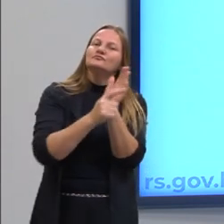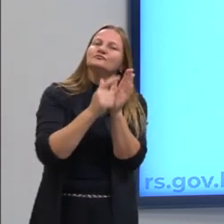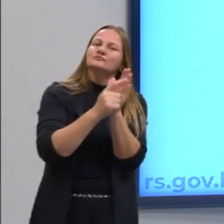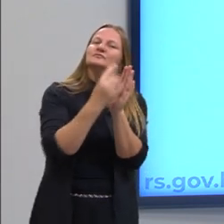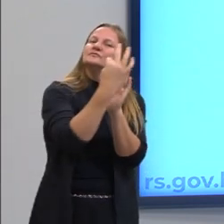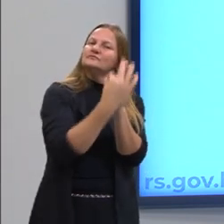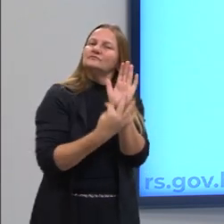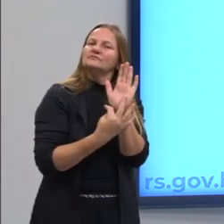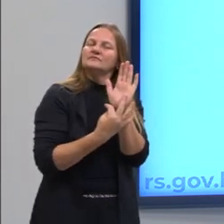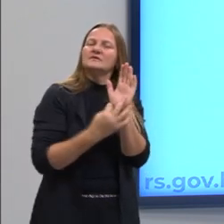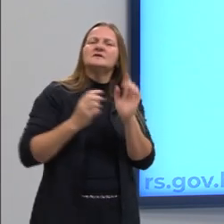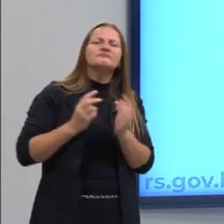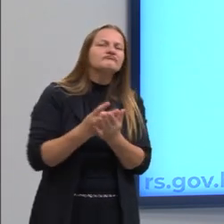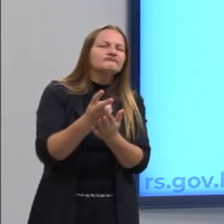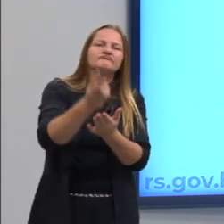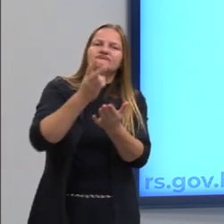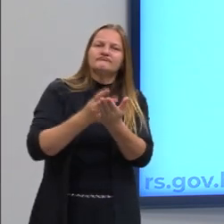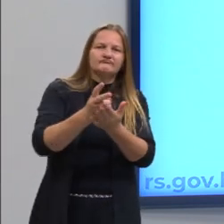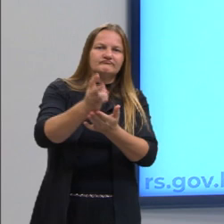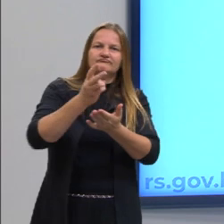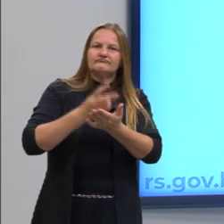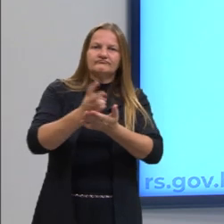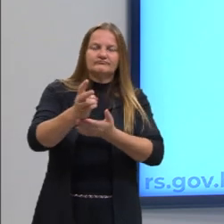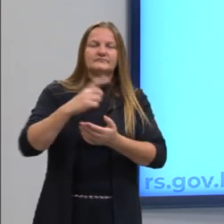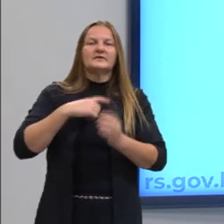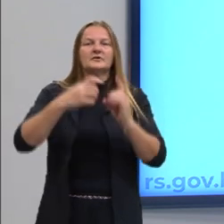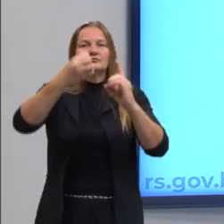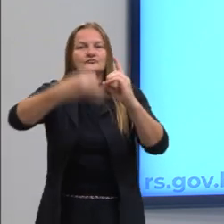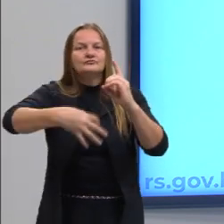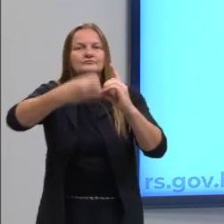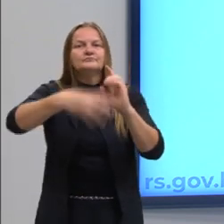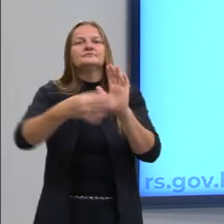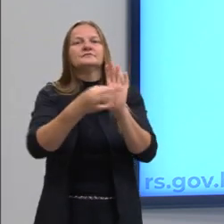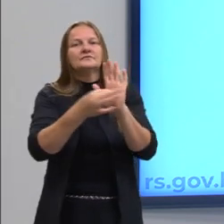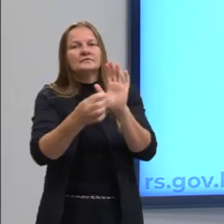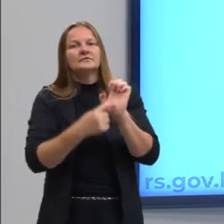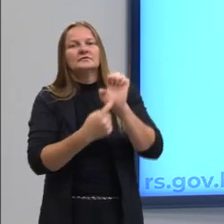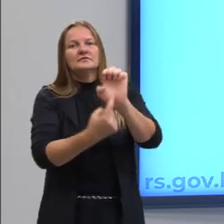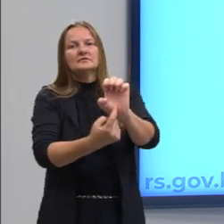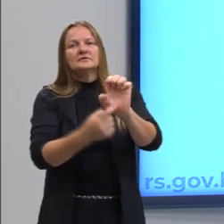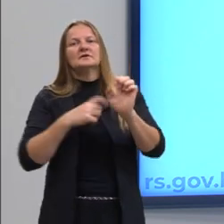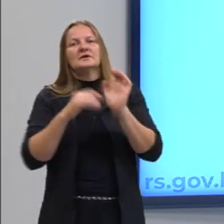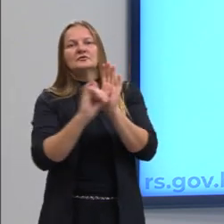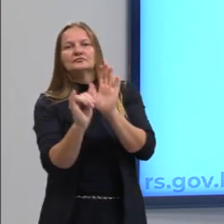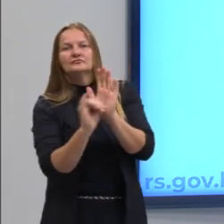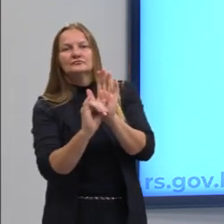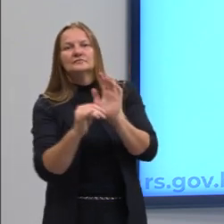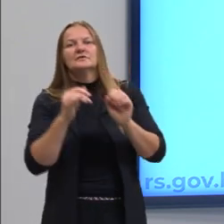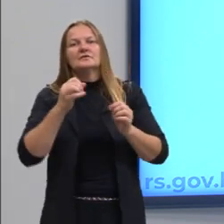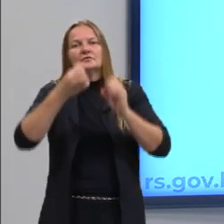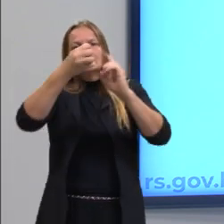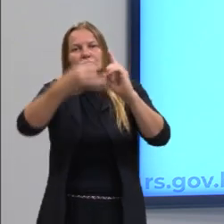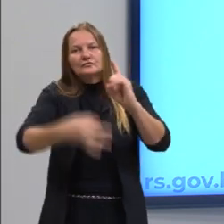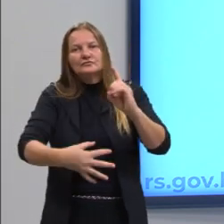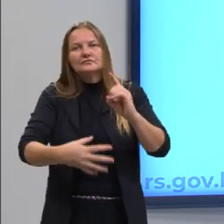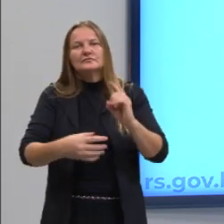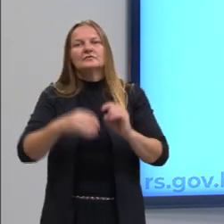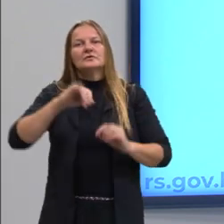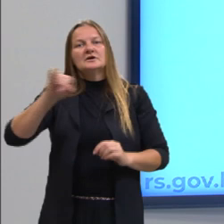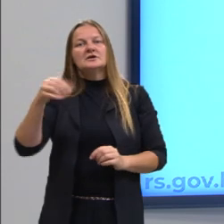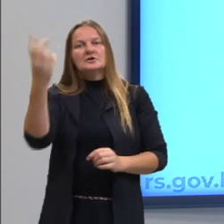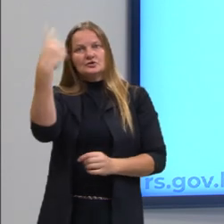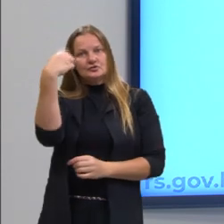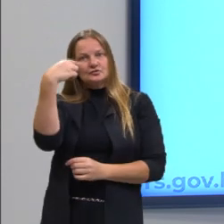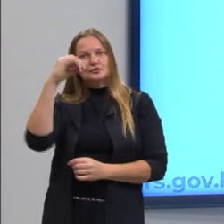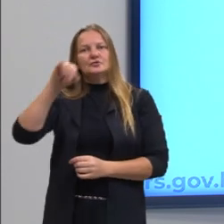são permanentes. Nós temos o dissertativo, argumentativo, expositivo, temos o narrativo, descritivo, o injuntivo. Eles são